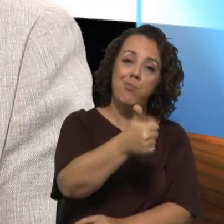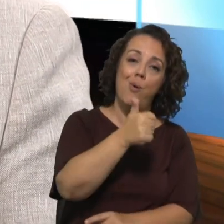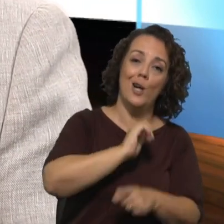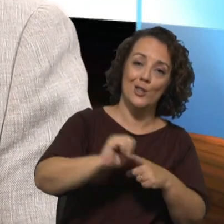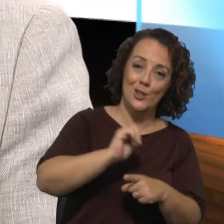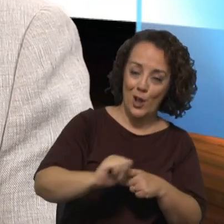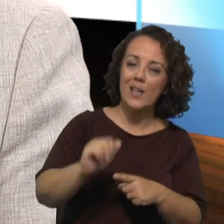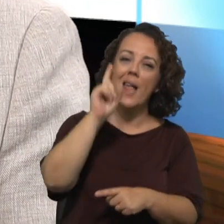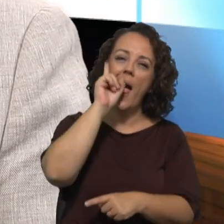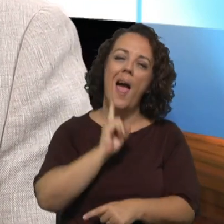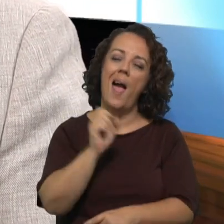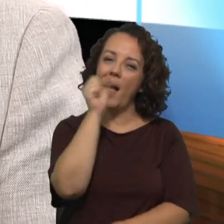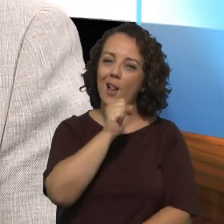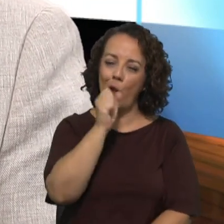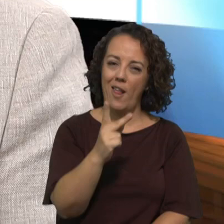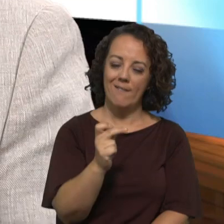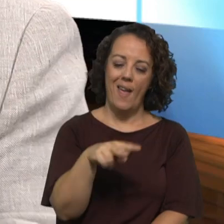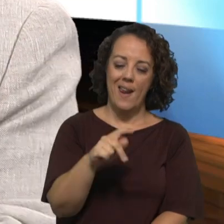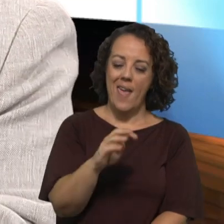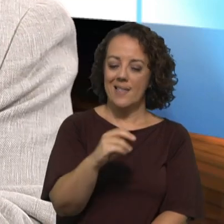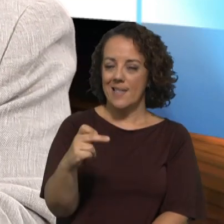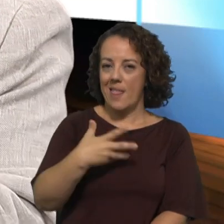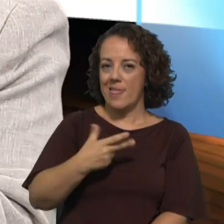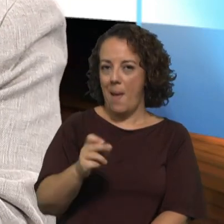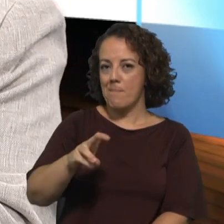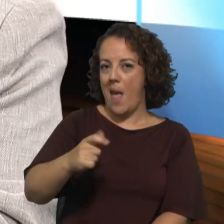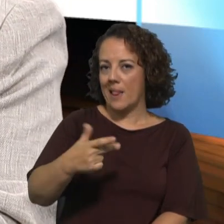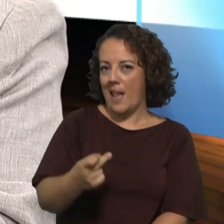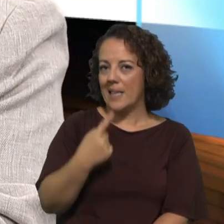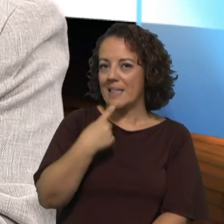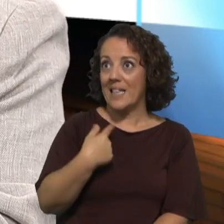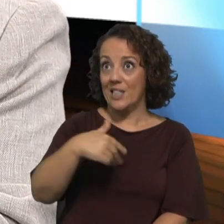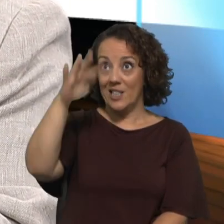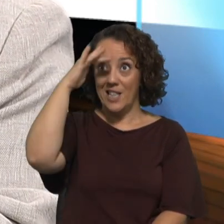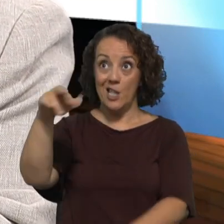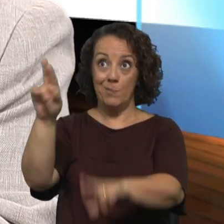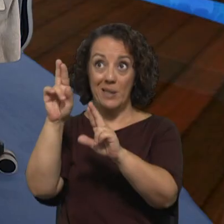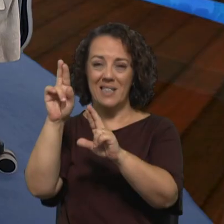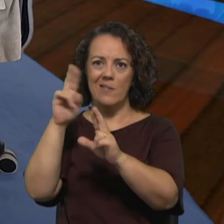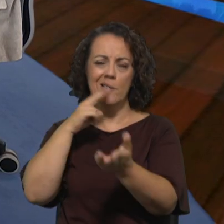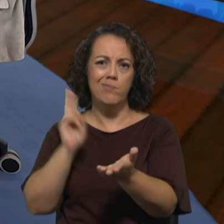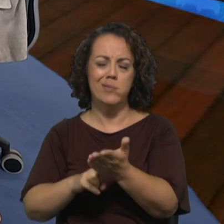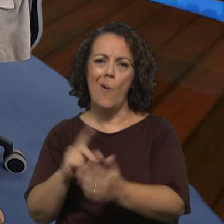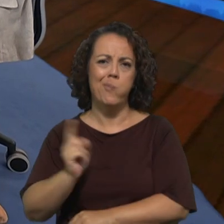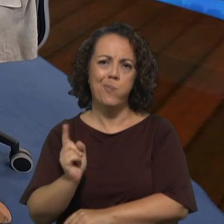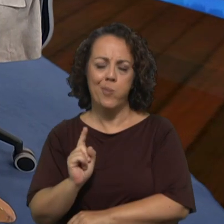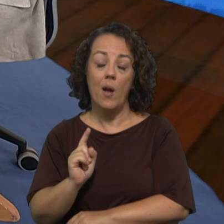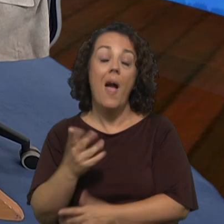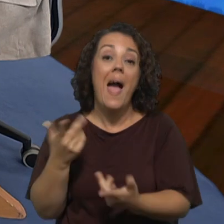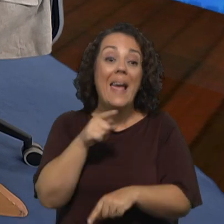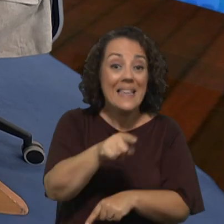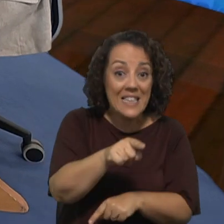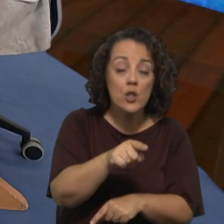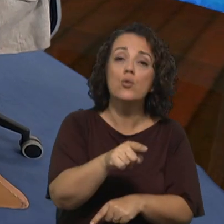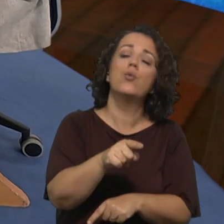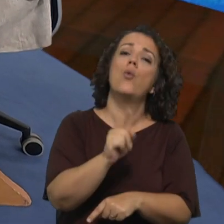experiência que nos vai dizendo no passado é que essas expectativas sobre alterações muito específicas, o que fazem é condensar